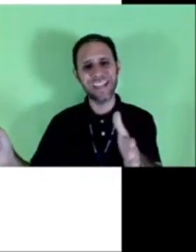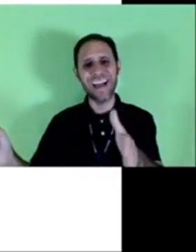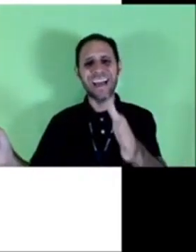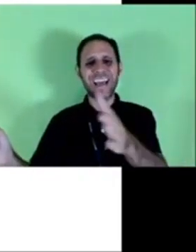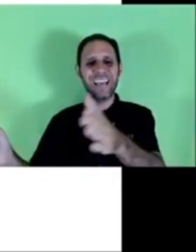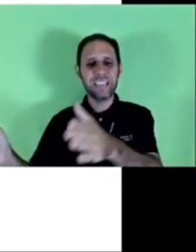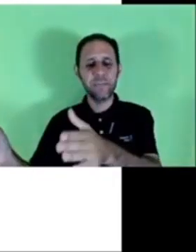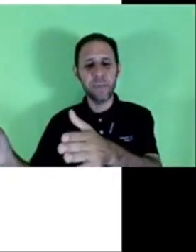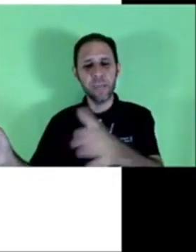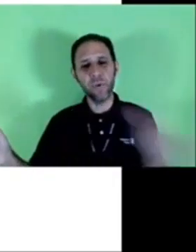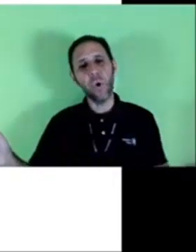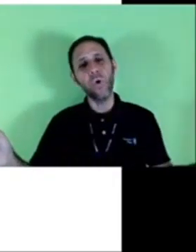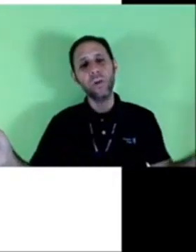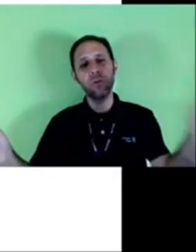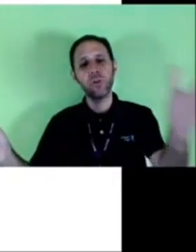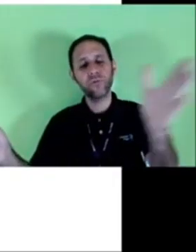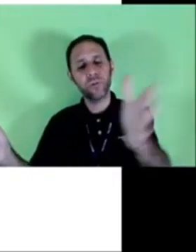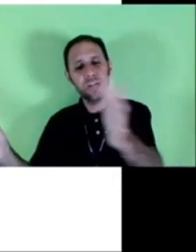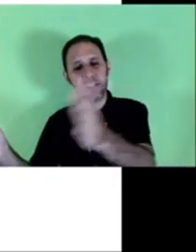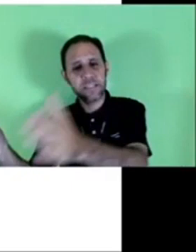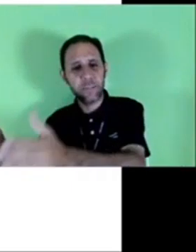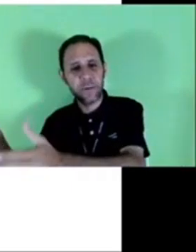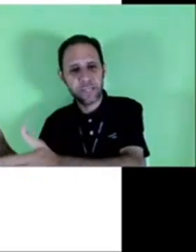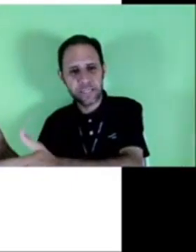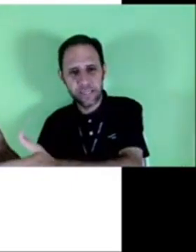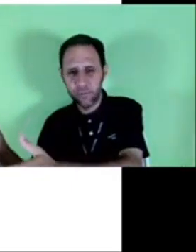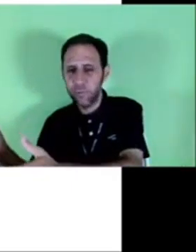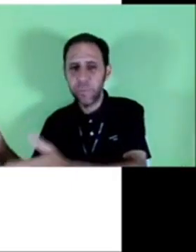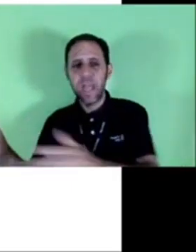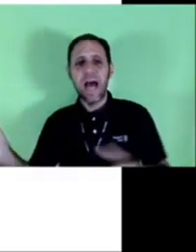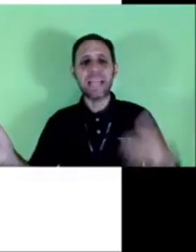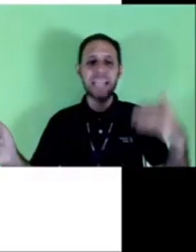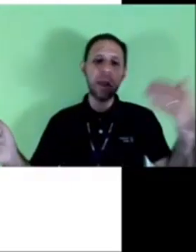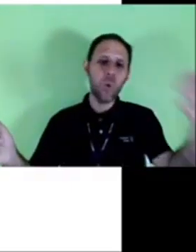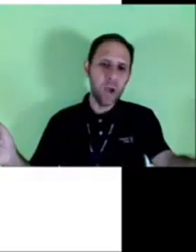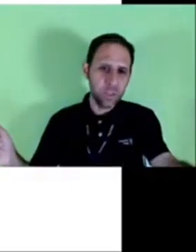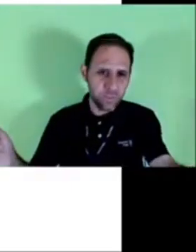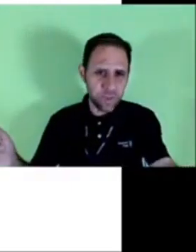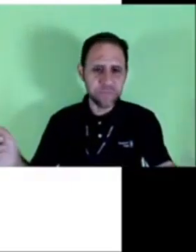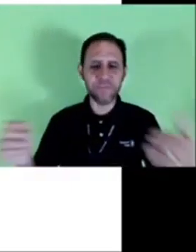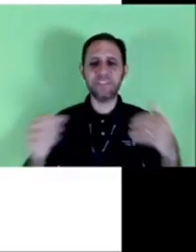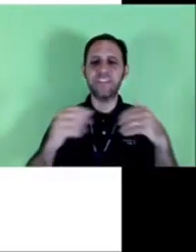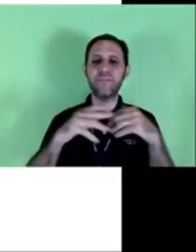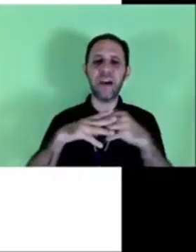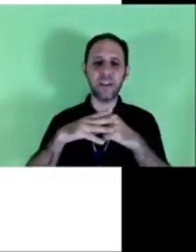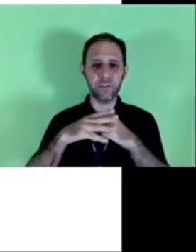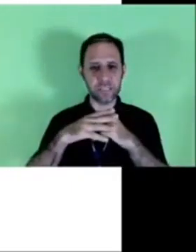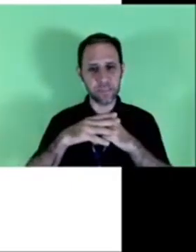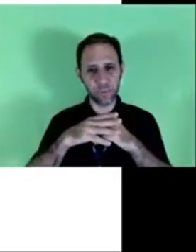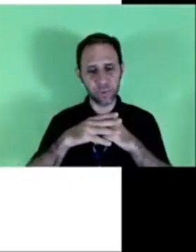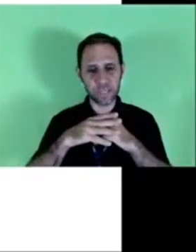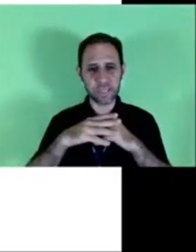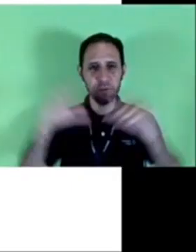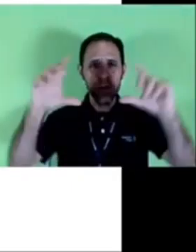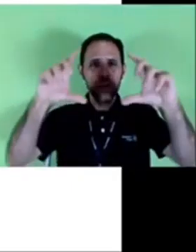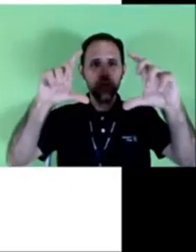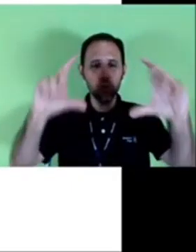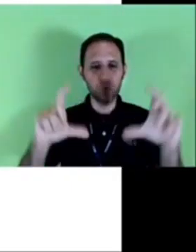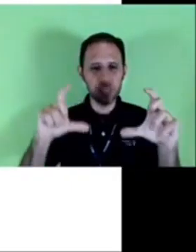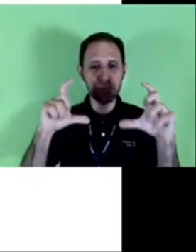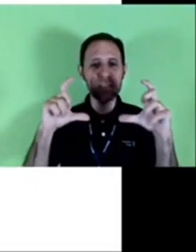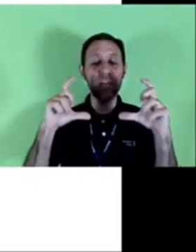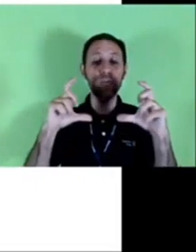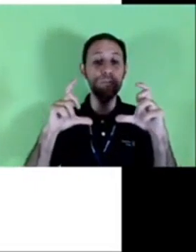pessoa está recebendo ou que o outorgante está passando, até quando vai ser válido essa procuração?